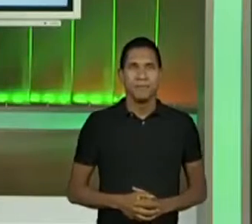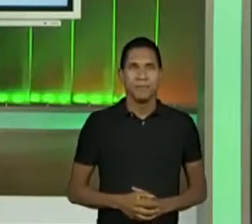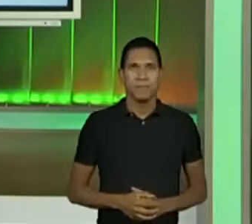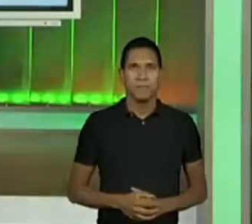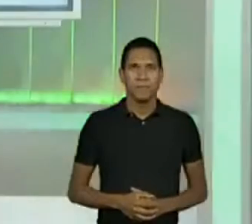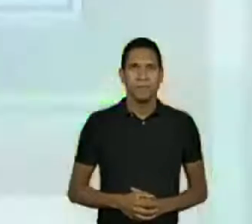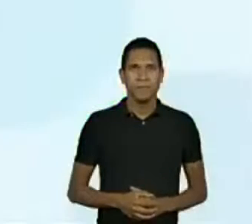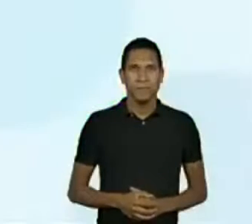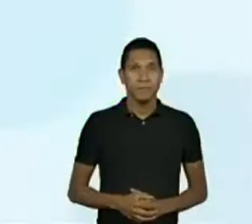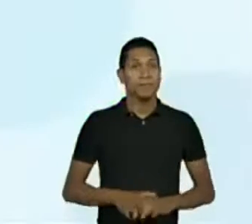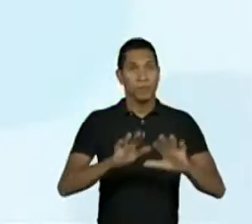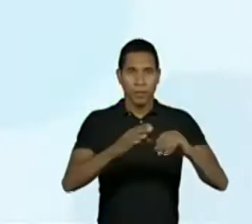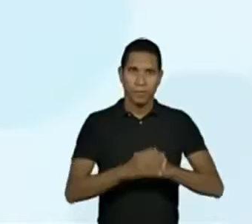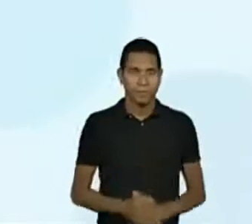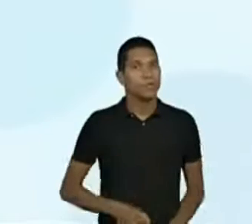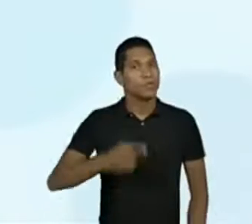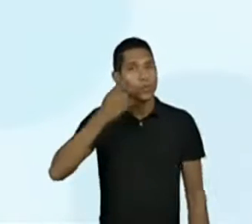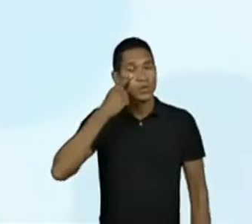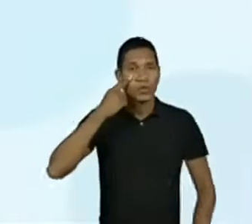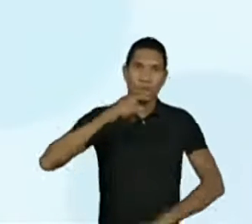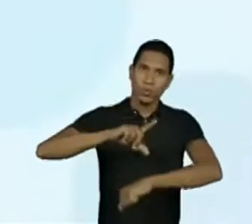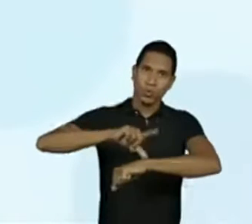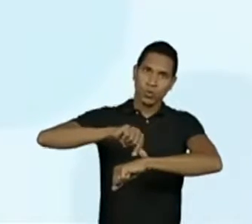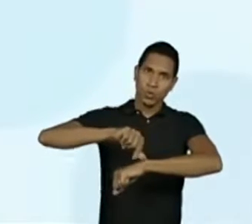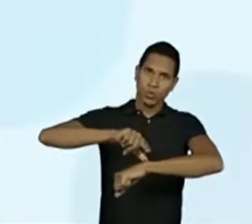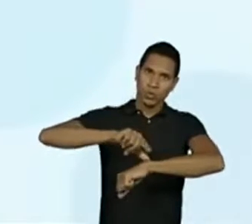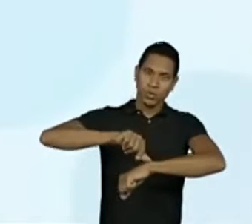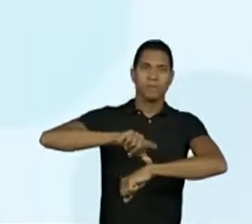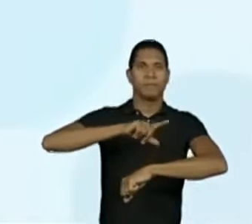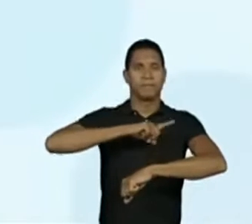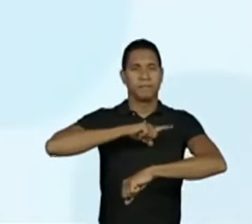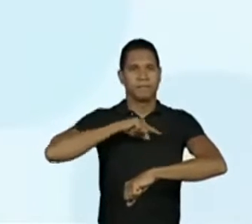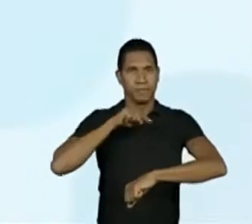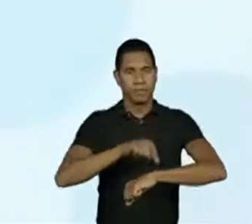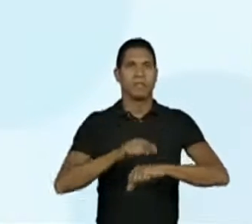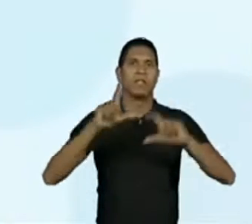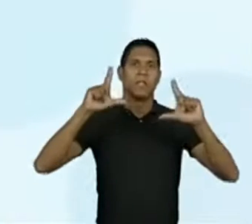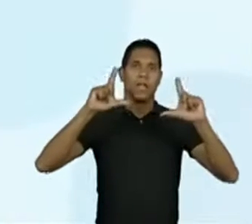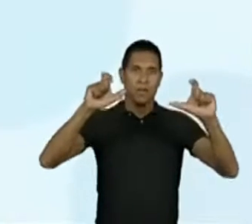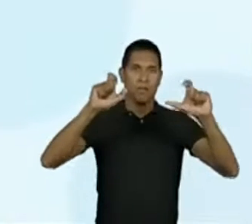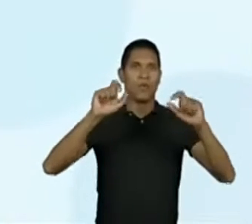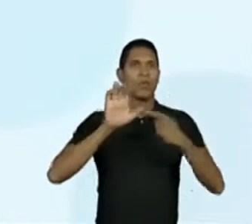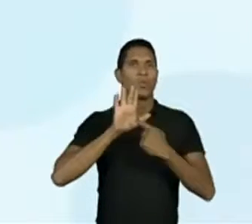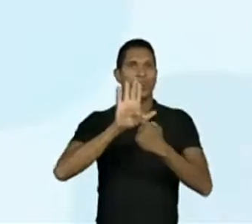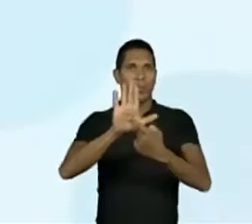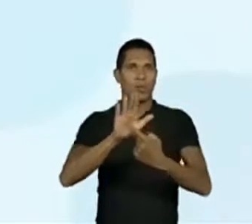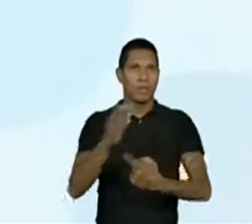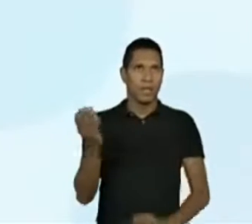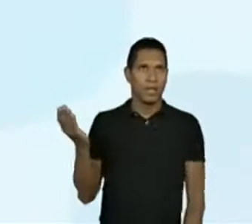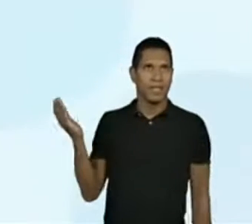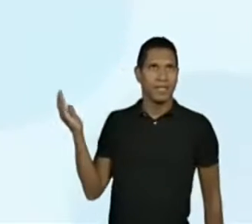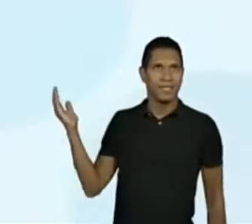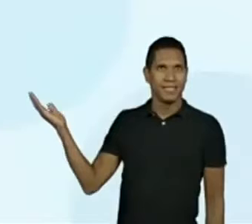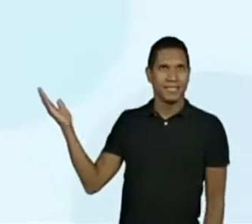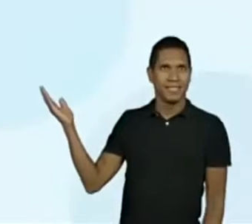Estime o horário registrado no relógio na foto mostrada abaixo. Vamos lá.